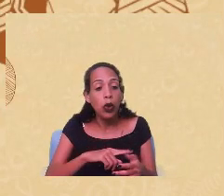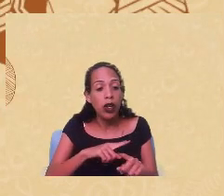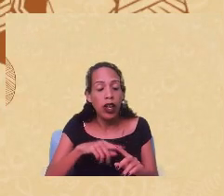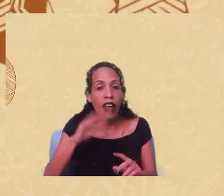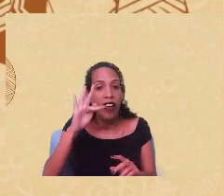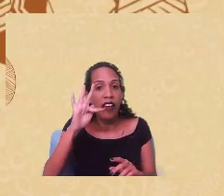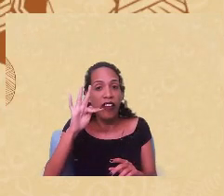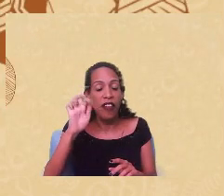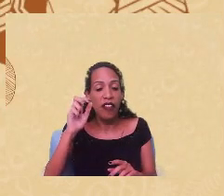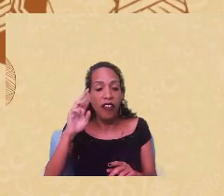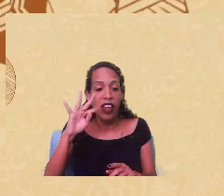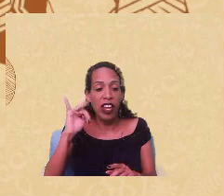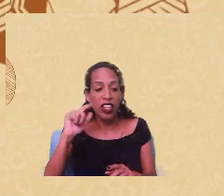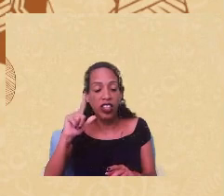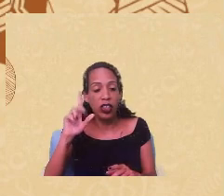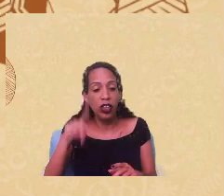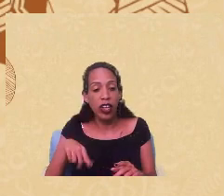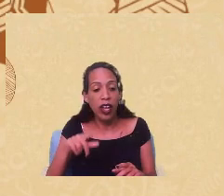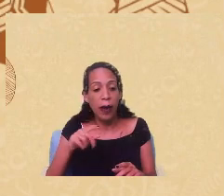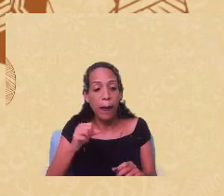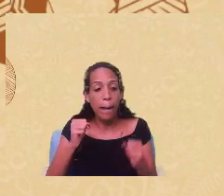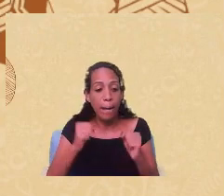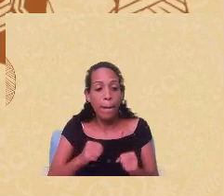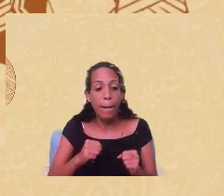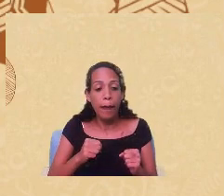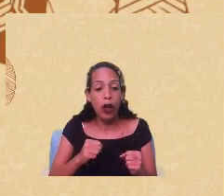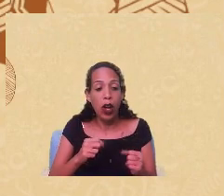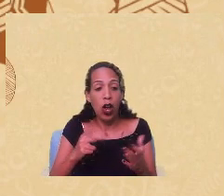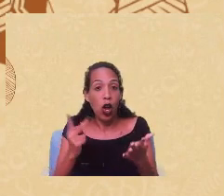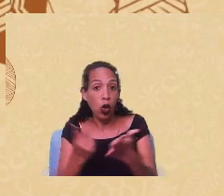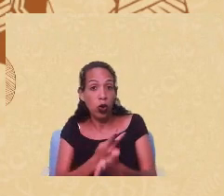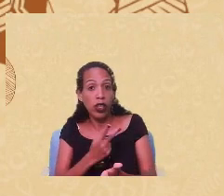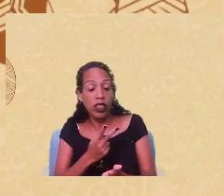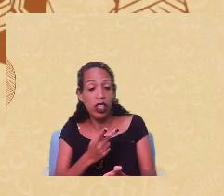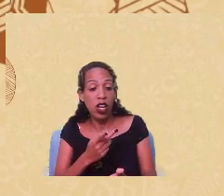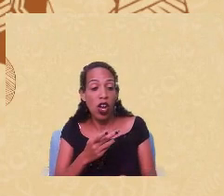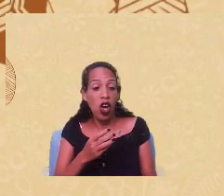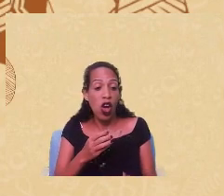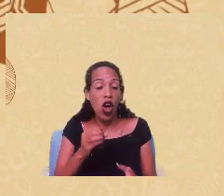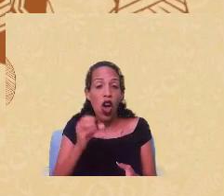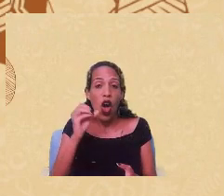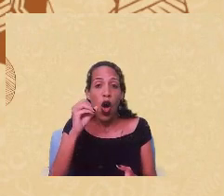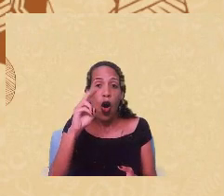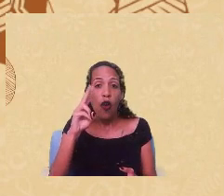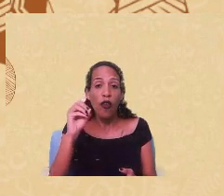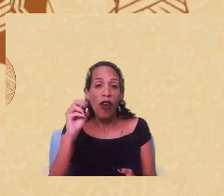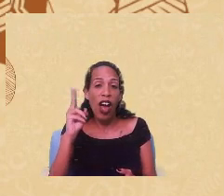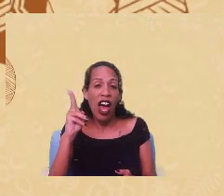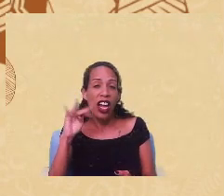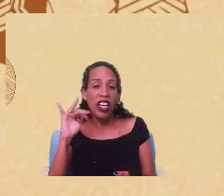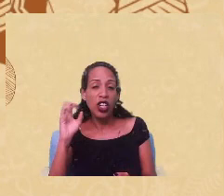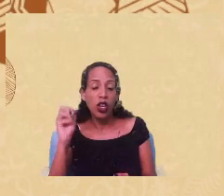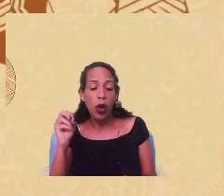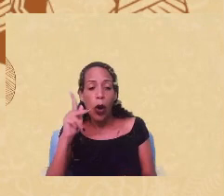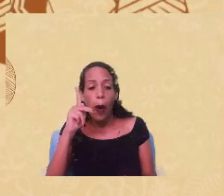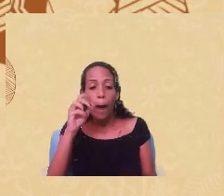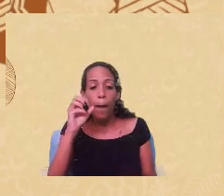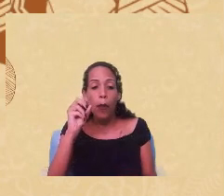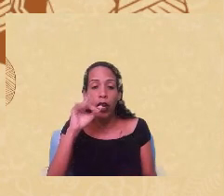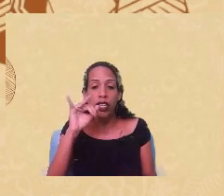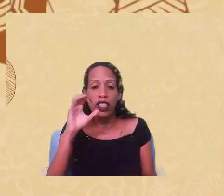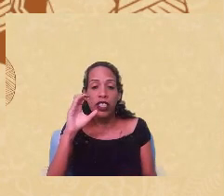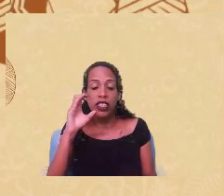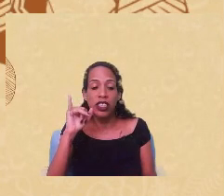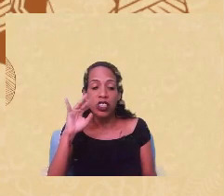fértil da mulher, é possível ter ocorrência de ovários policísticos que vão se dissolver normalmente, o próprio corpo vai